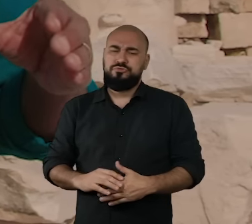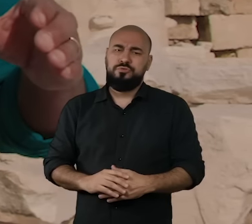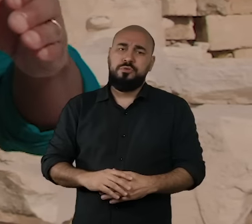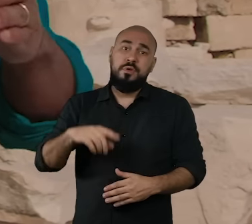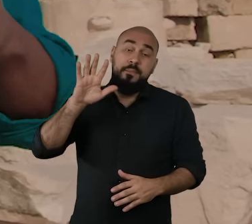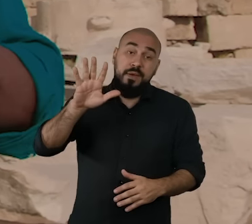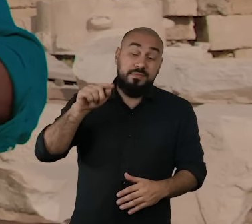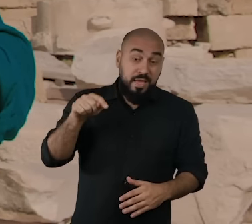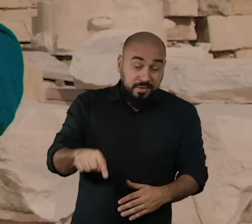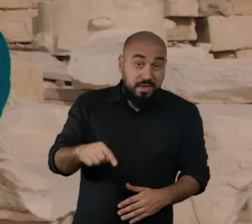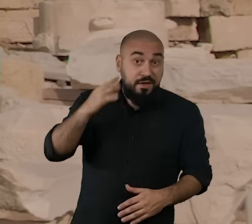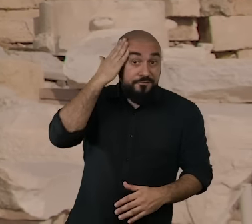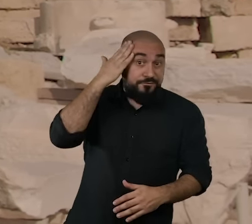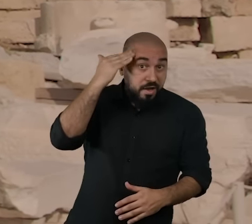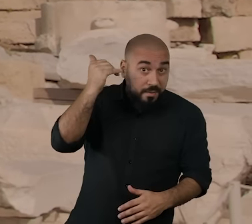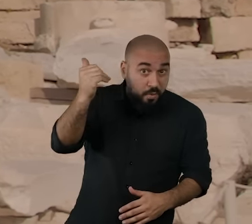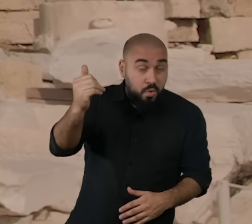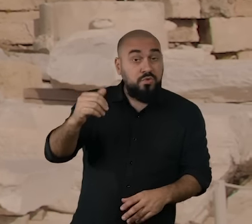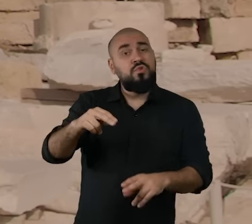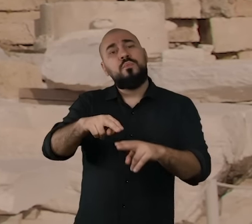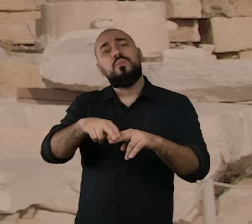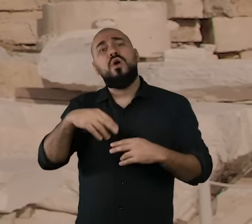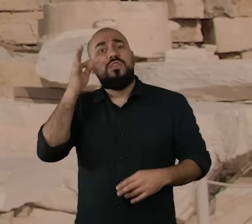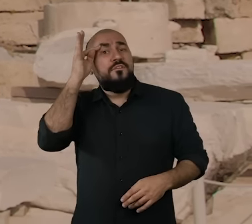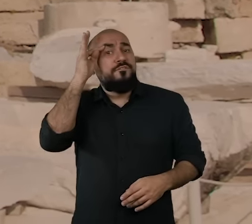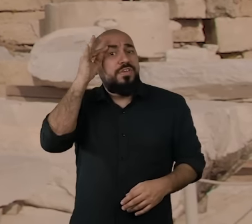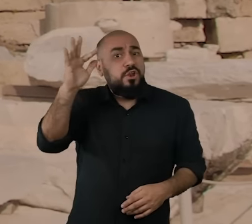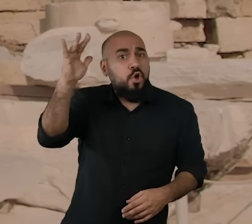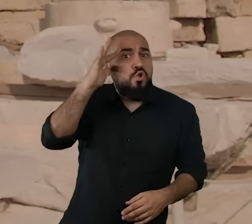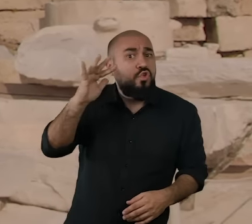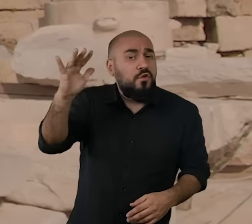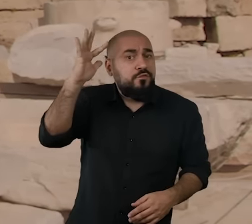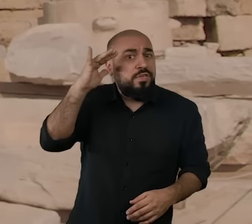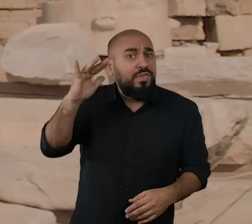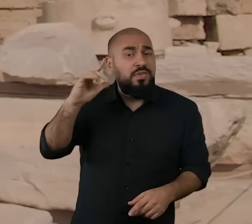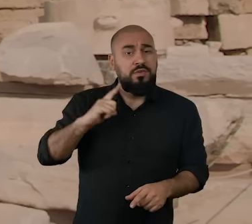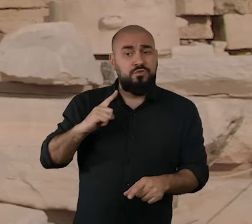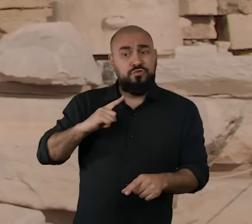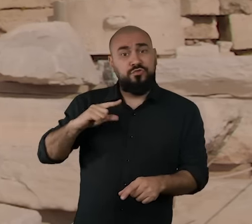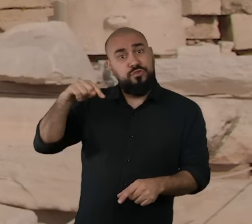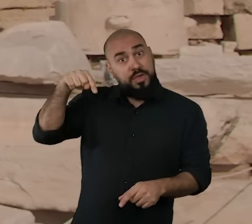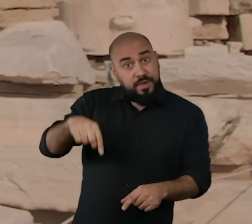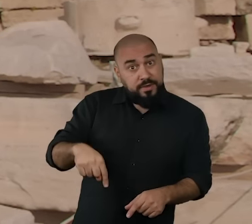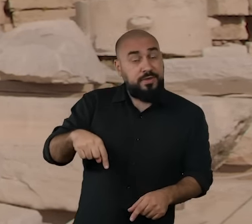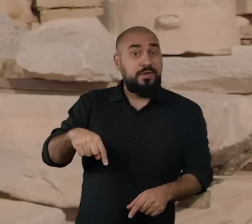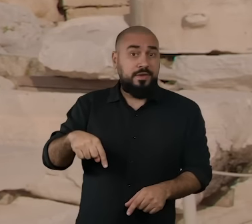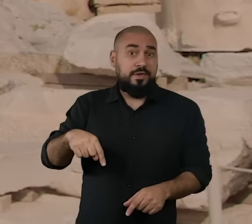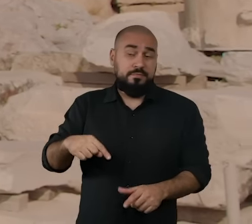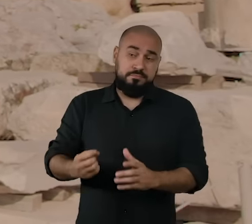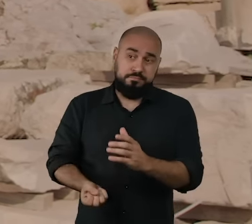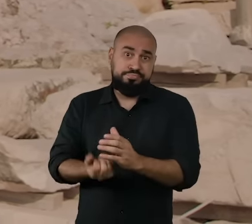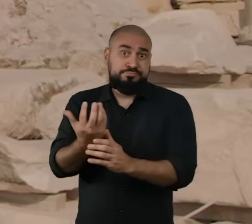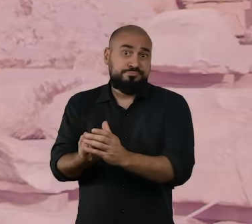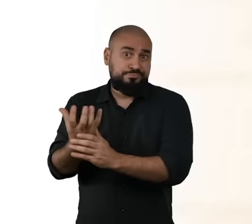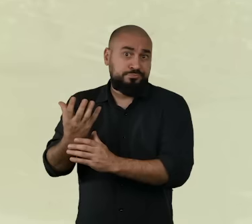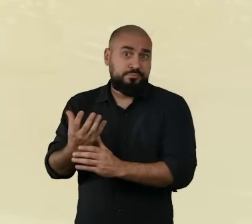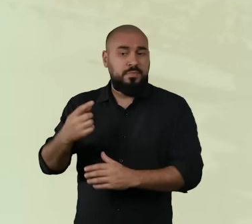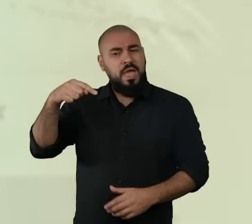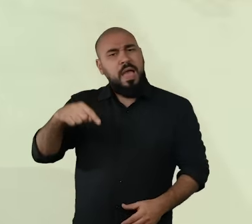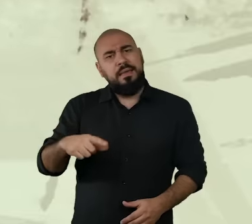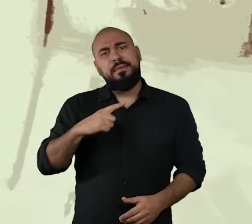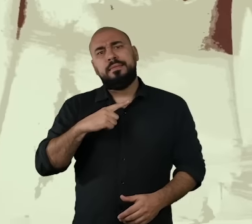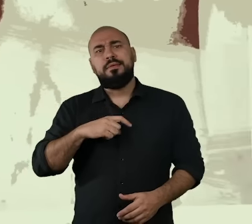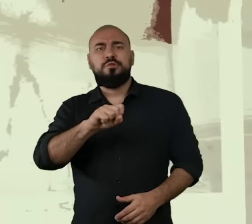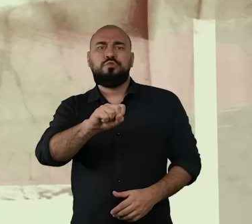ficou mais famoso por causa da filosofia que brota nesse lugar. Como eu falei também no programa anterior, por aqui passaram